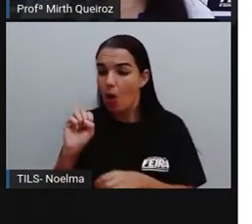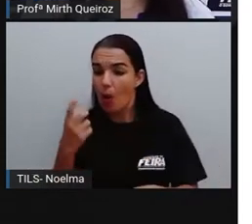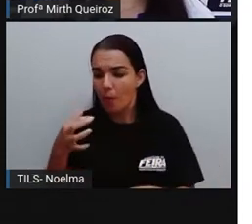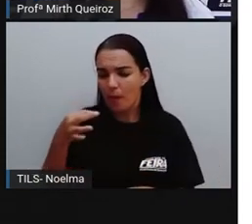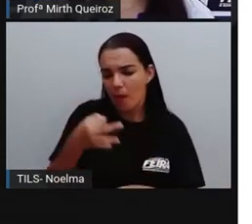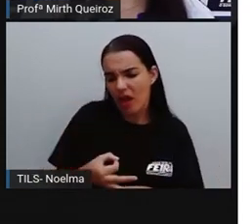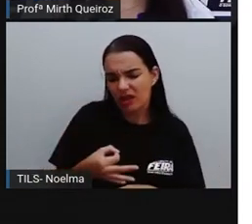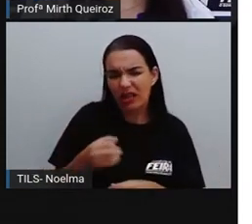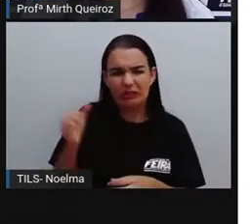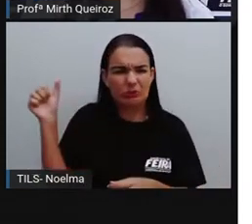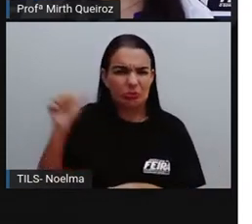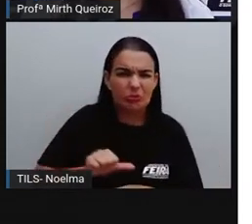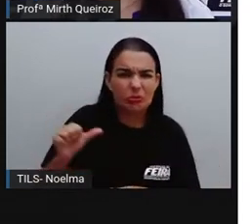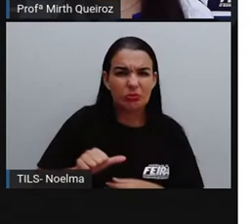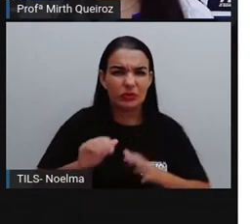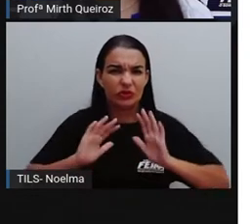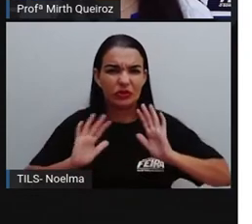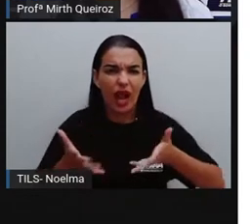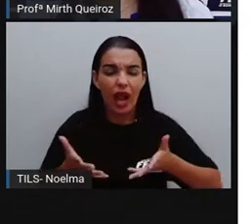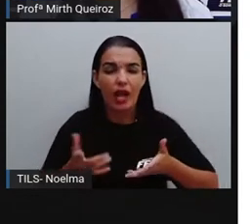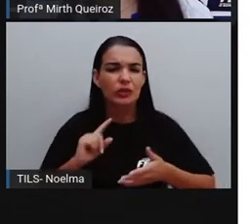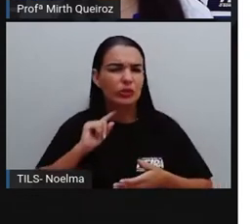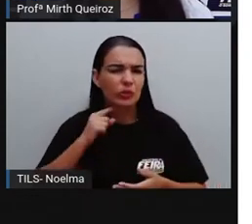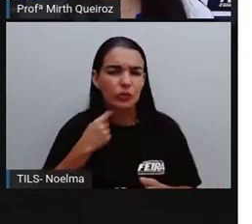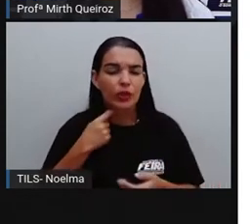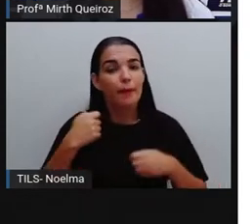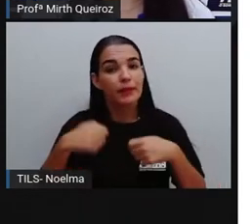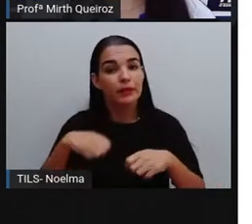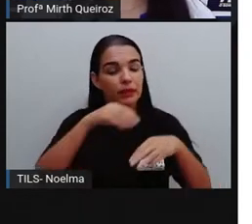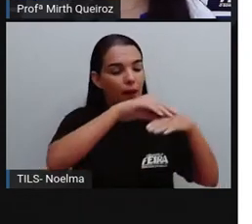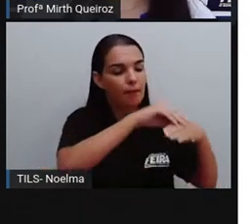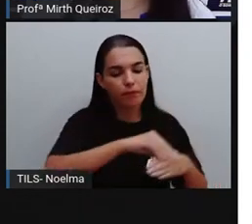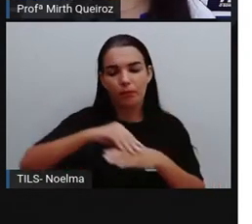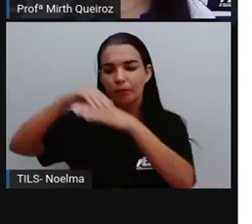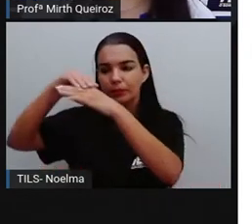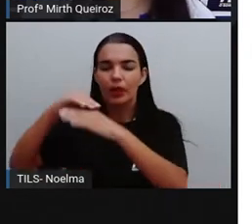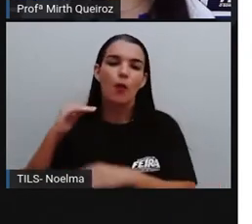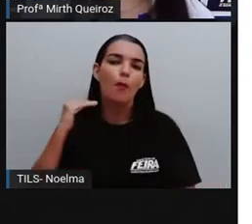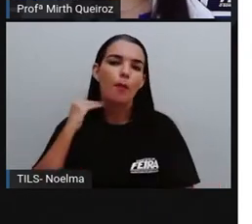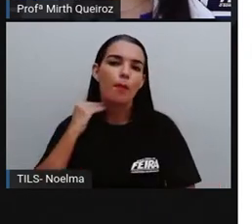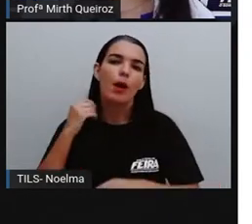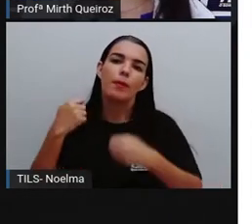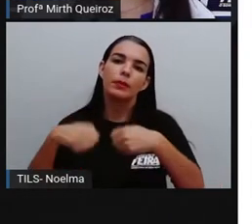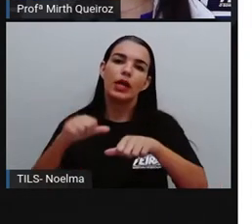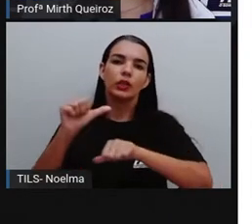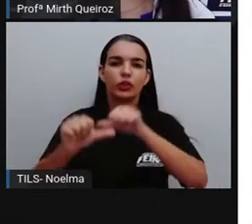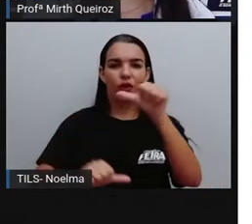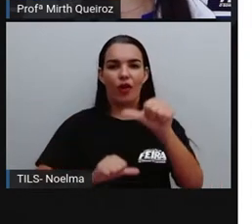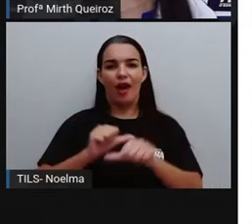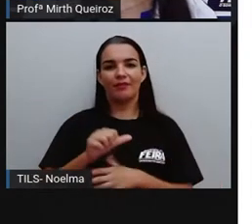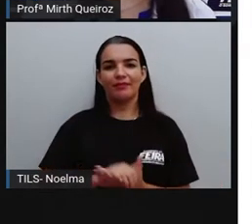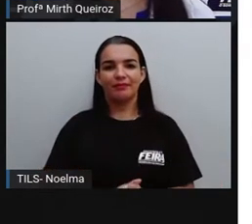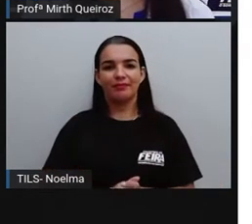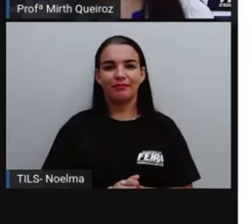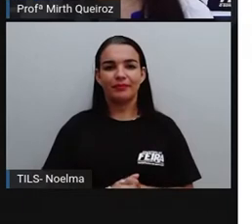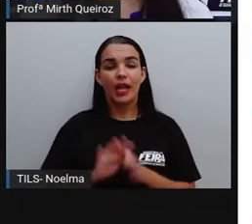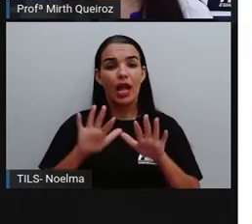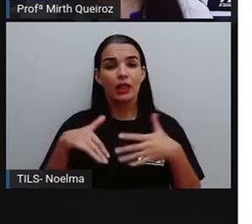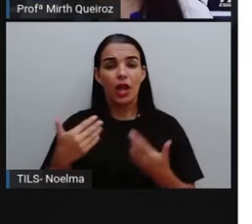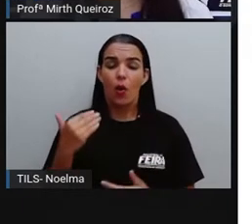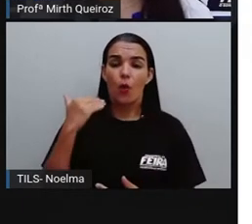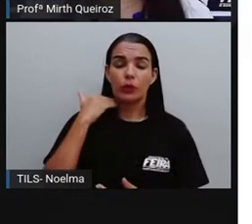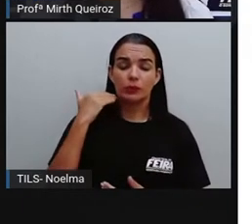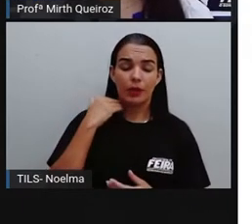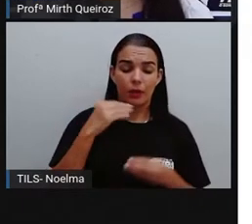estragada, leve a um banco para ser trocada. Os bancos